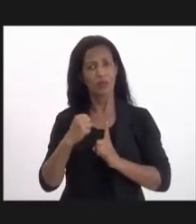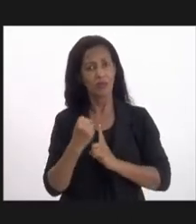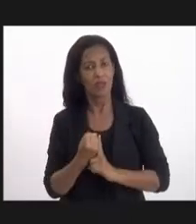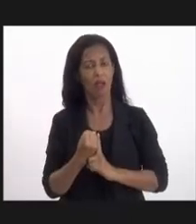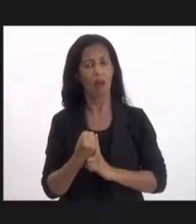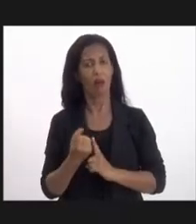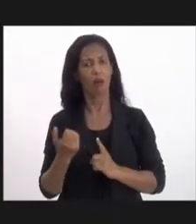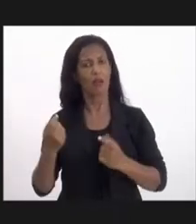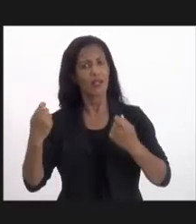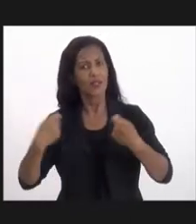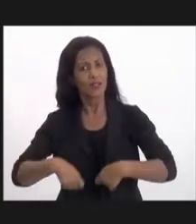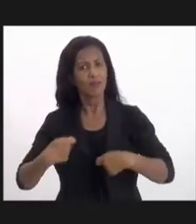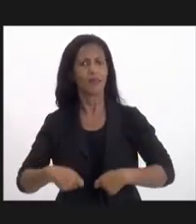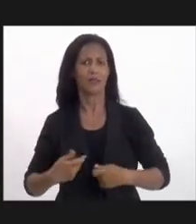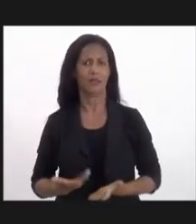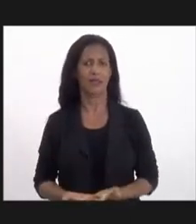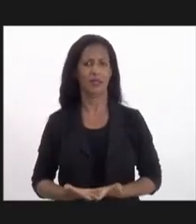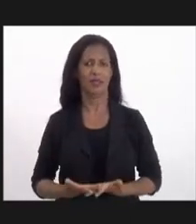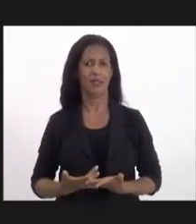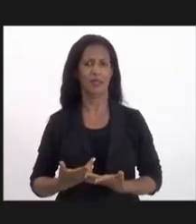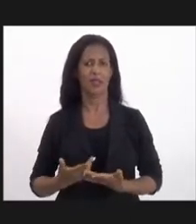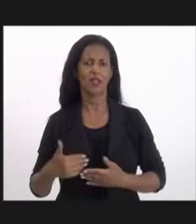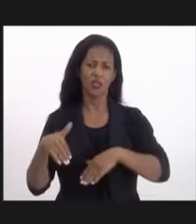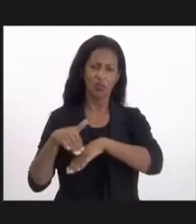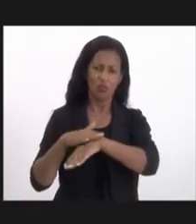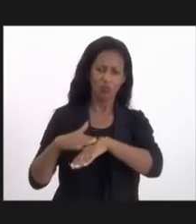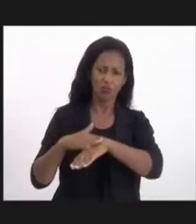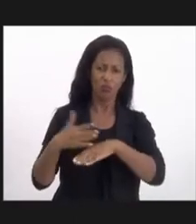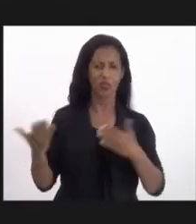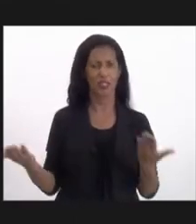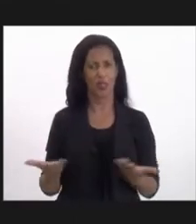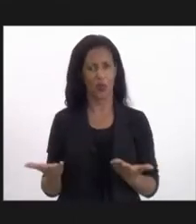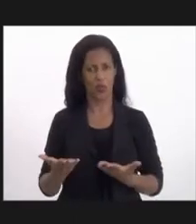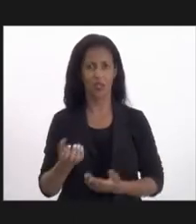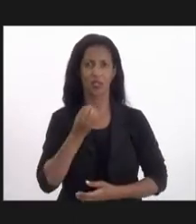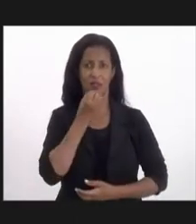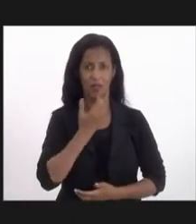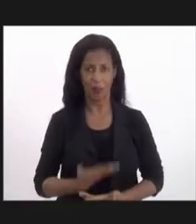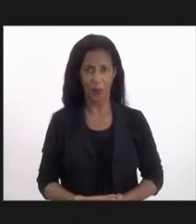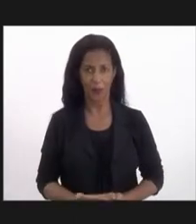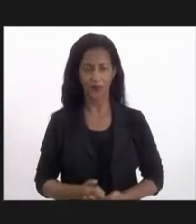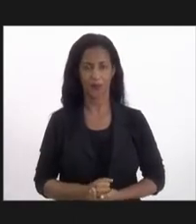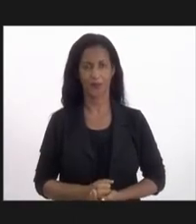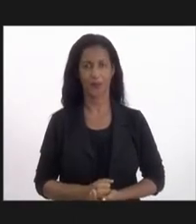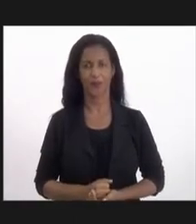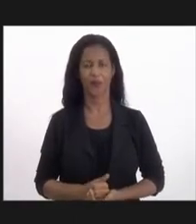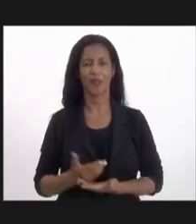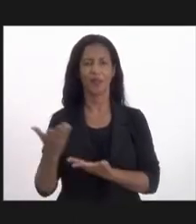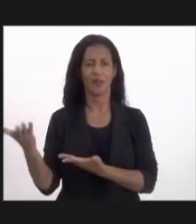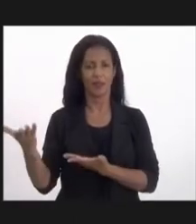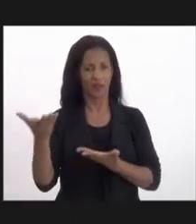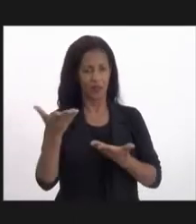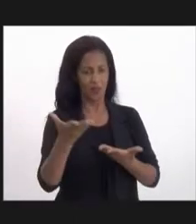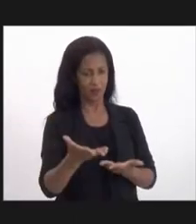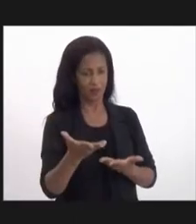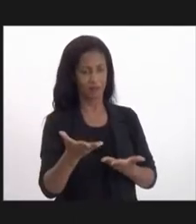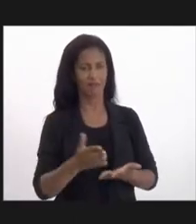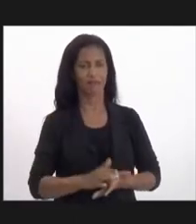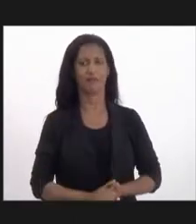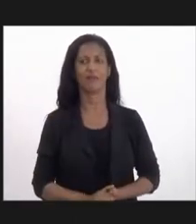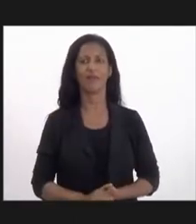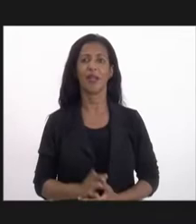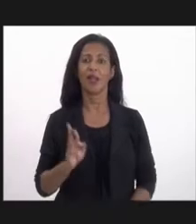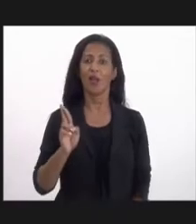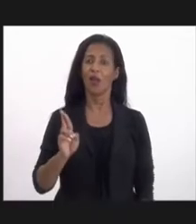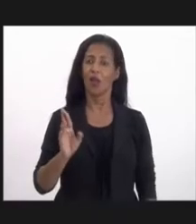E é disso que a gente quer falar aqui com vocês. Tá bom, gente? Então, passar imediatamente à